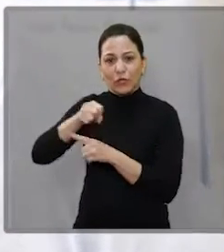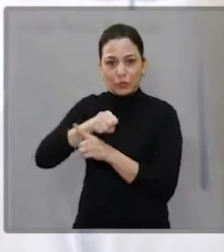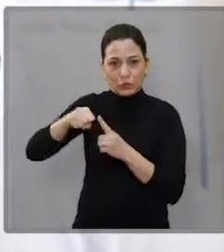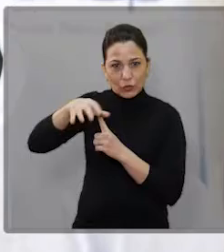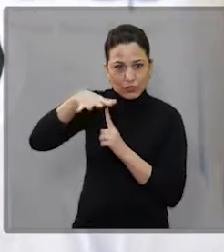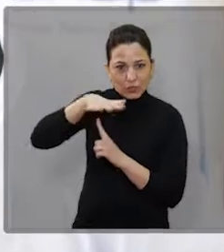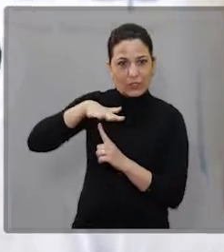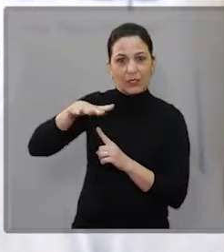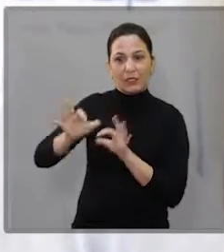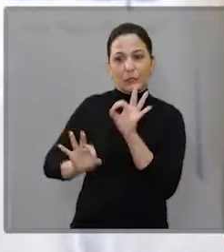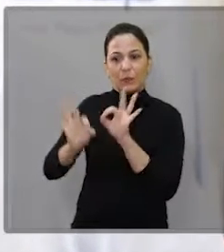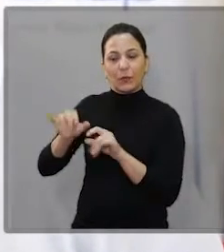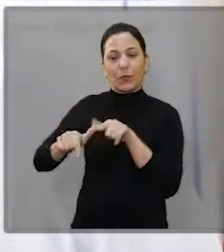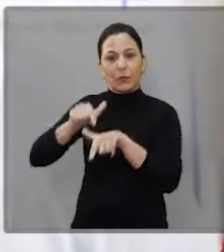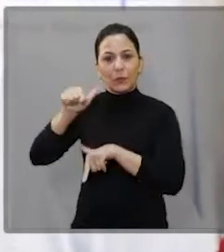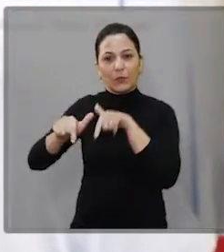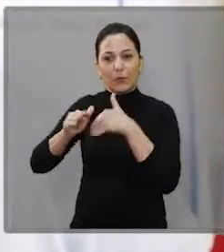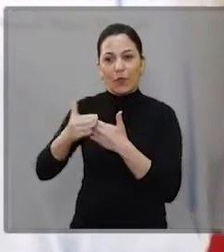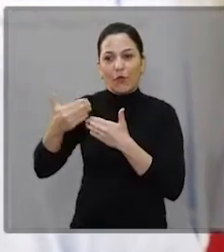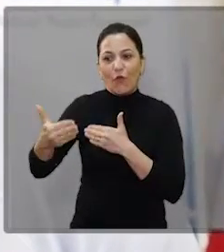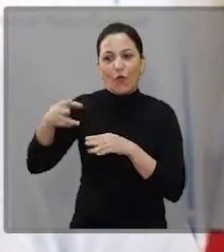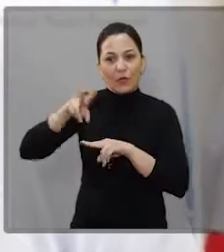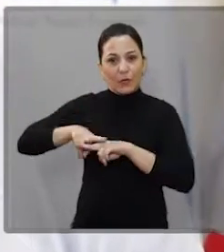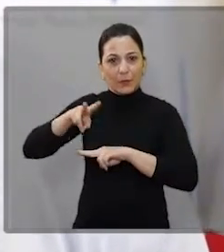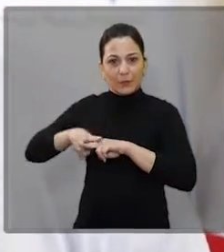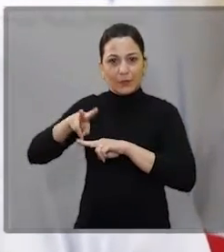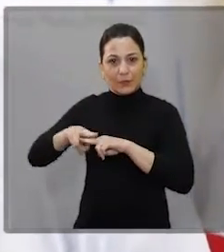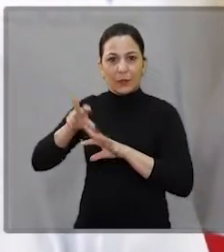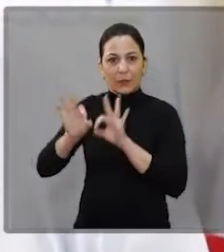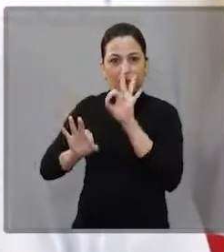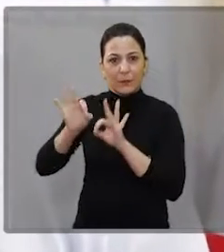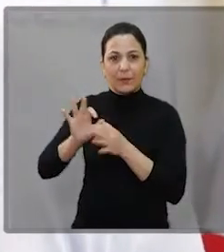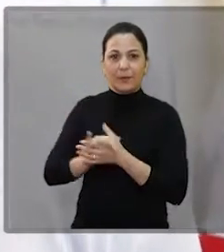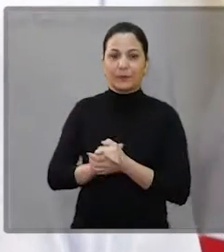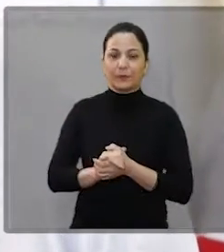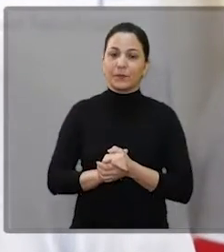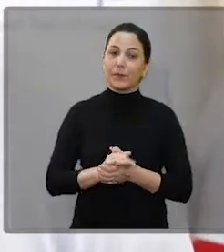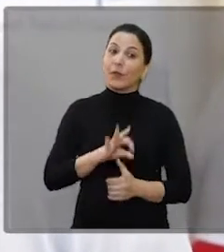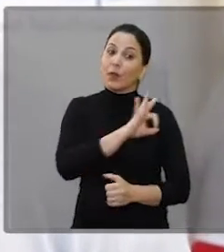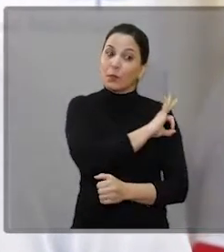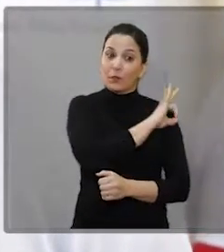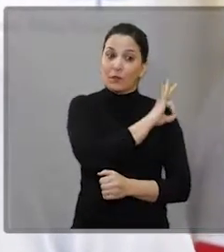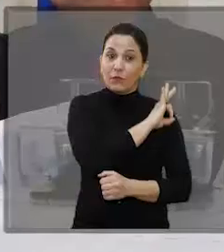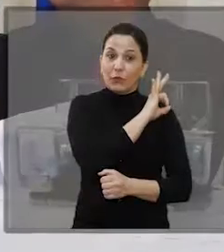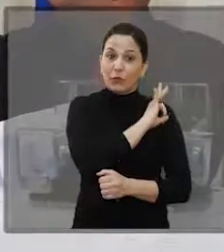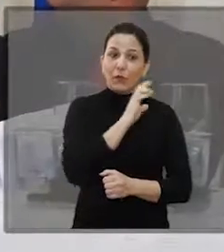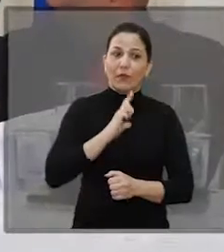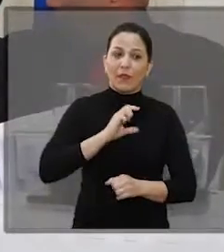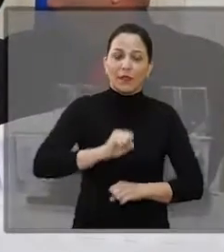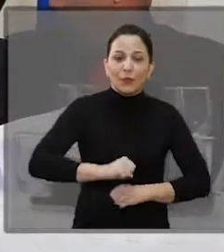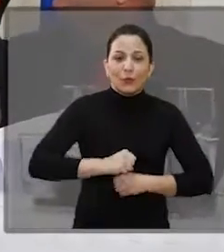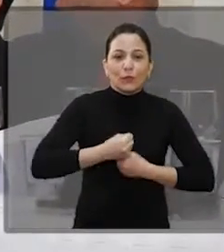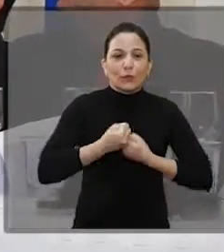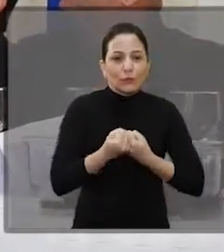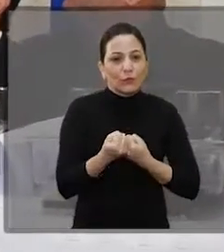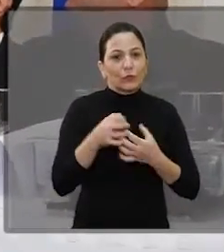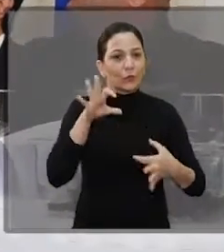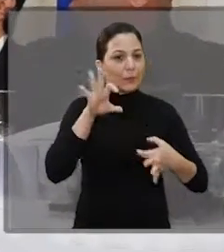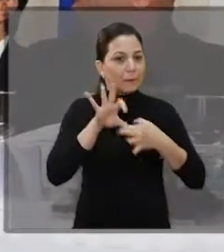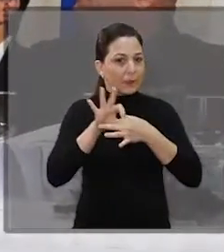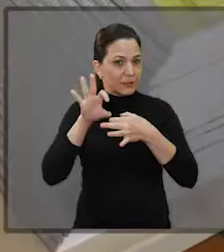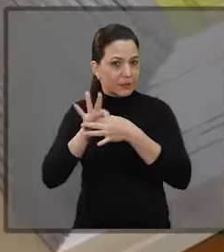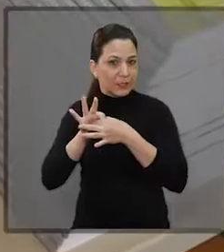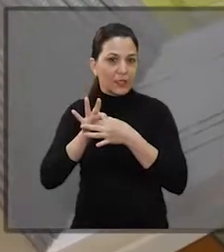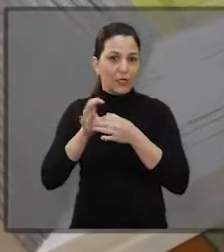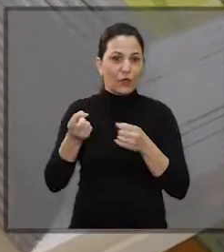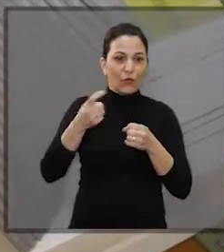A gente tem aqui várias oportunidades, prepara nós para o serviço lá fora. Então, essa jornada prepara sim. A prefeitura também faz